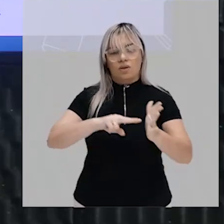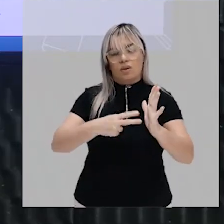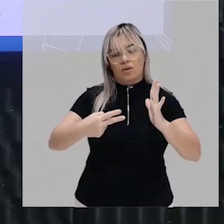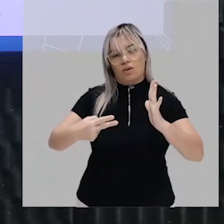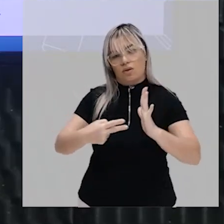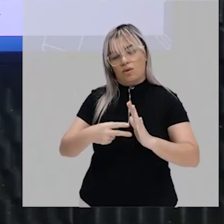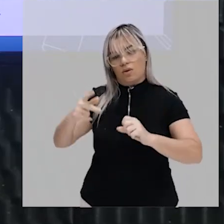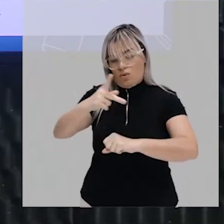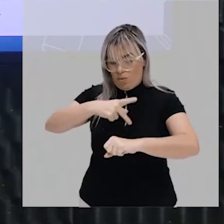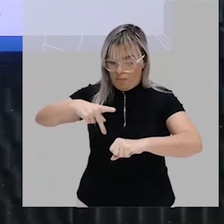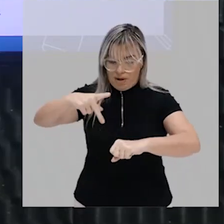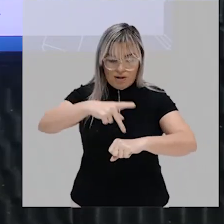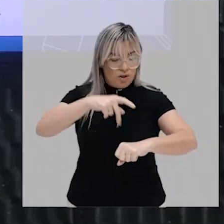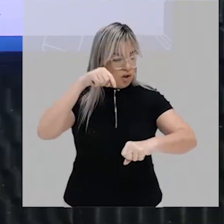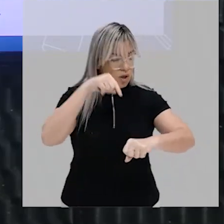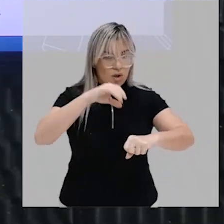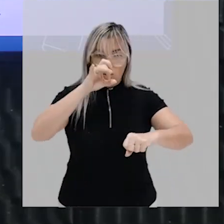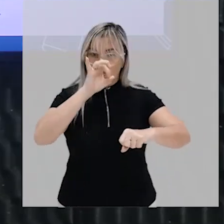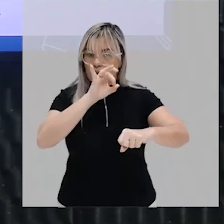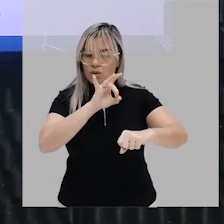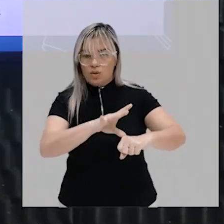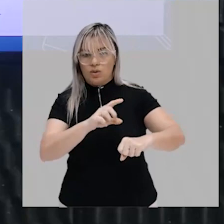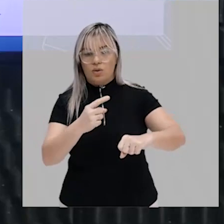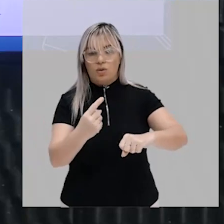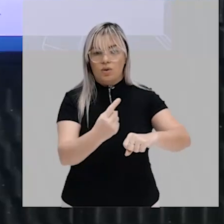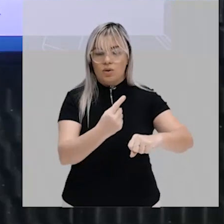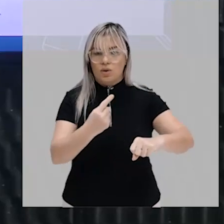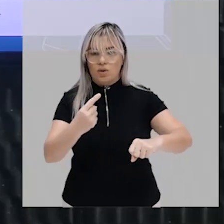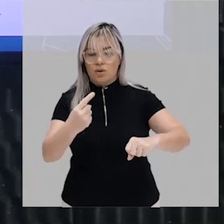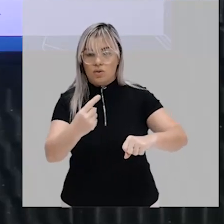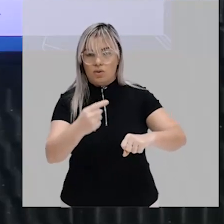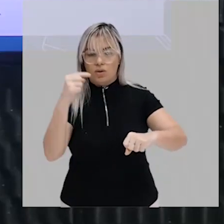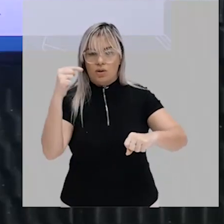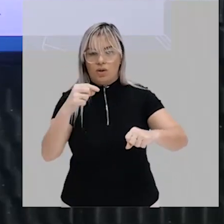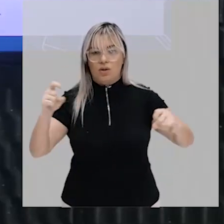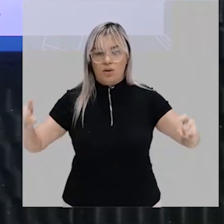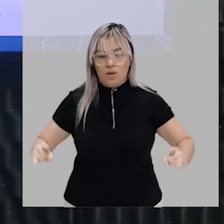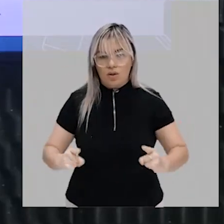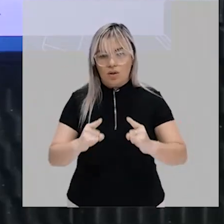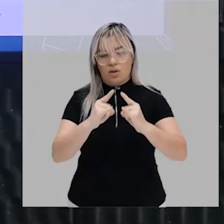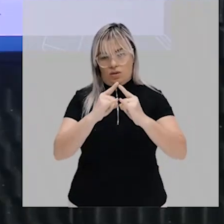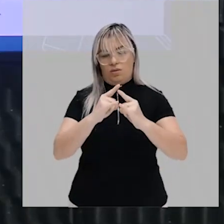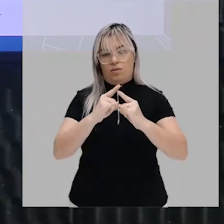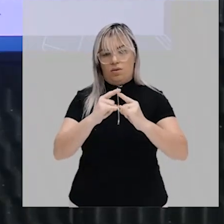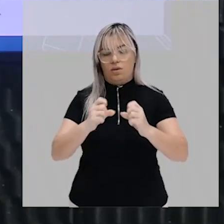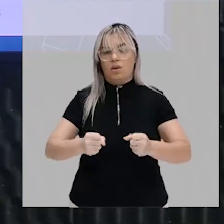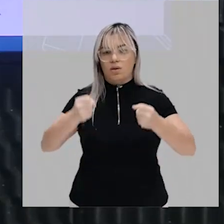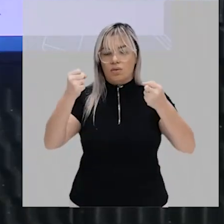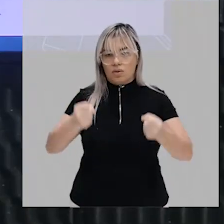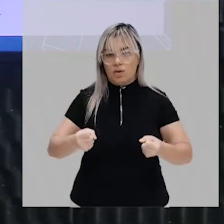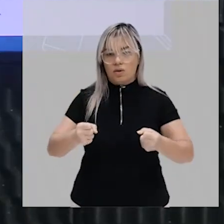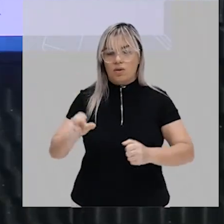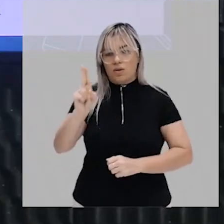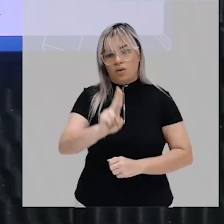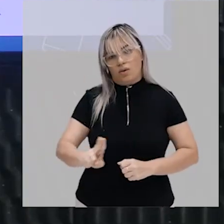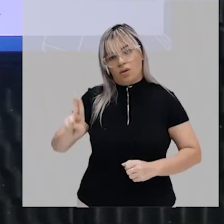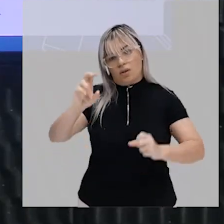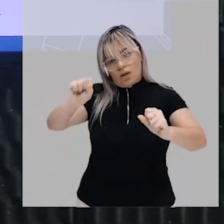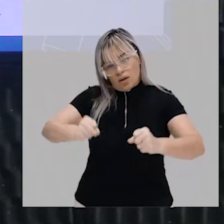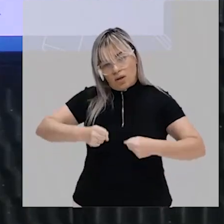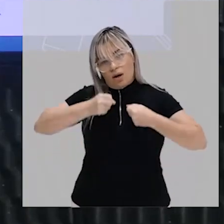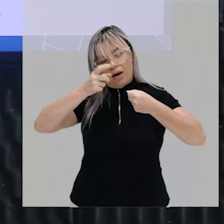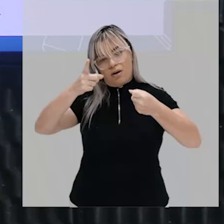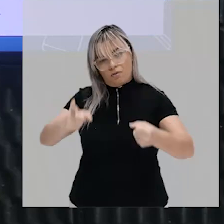Estado e somente o Estado é a única instituição autorizada a utilizar a força ou a violência